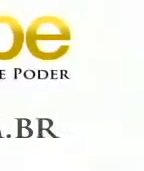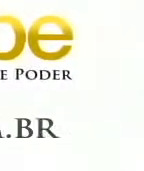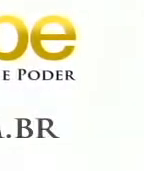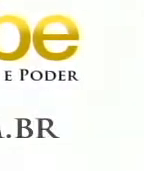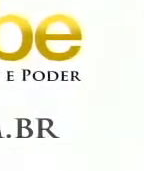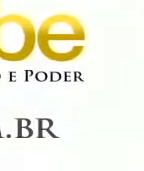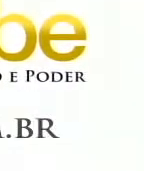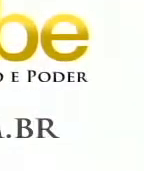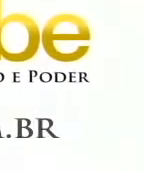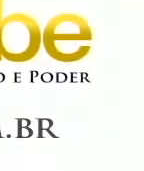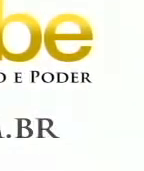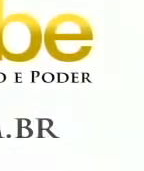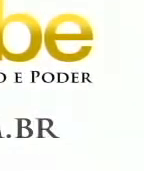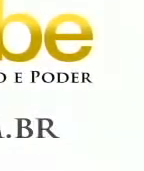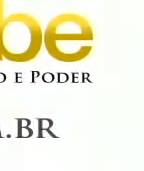Obrigado. Obrigado. Obrigado.